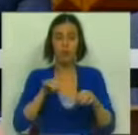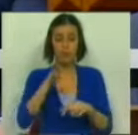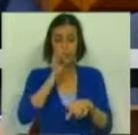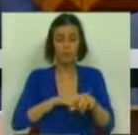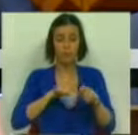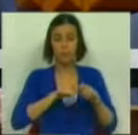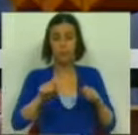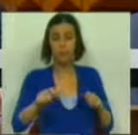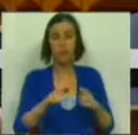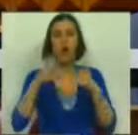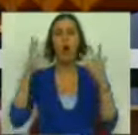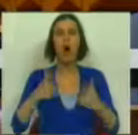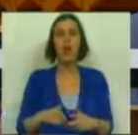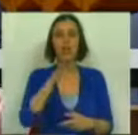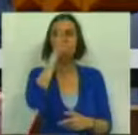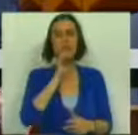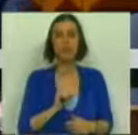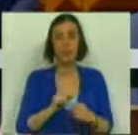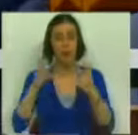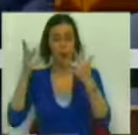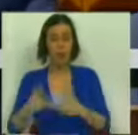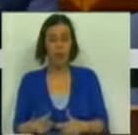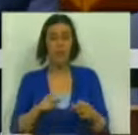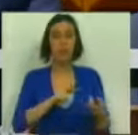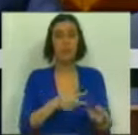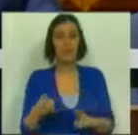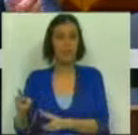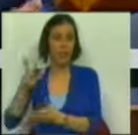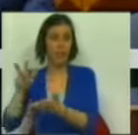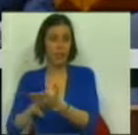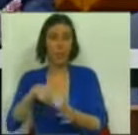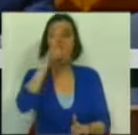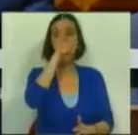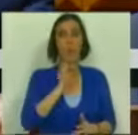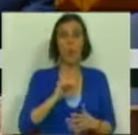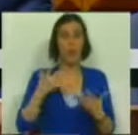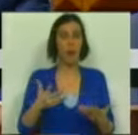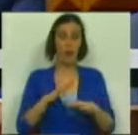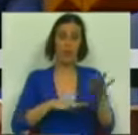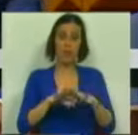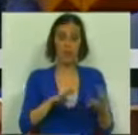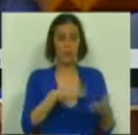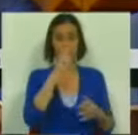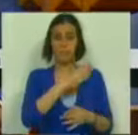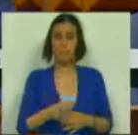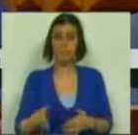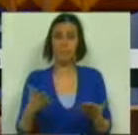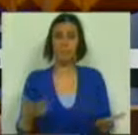nesta legislatura, o orçamento do Estado e o orçamento retificativo que o Governo está a executar.